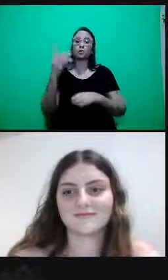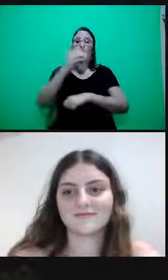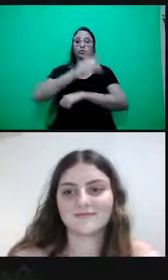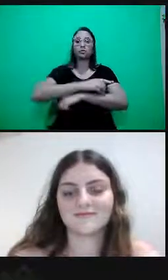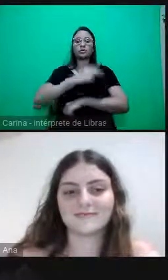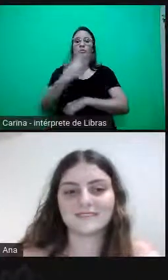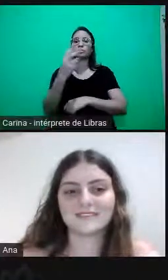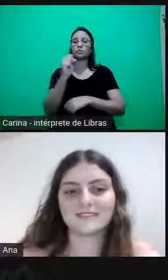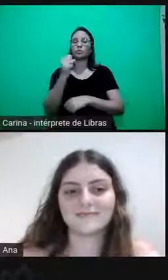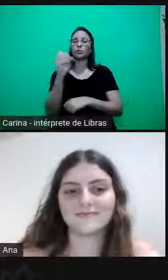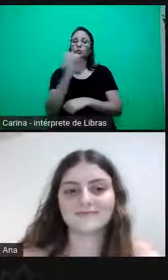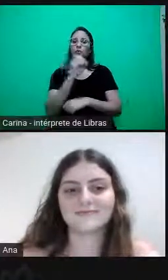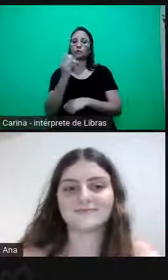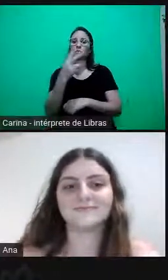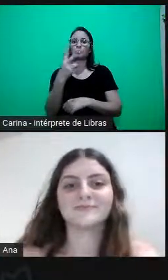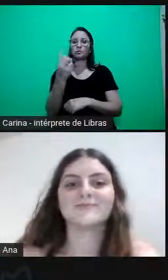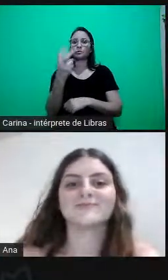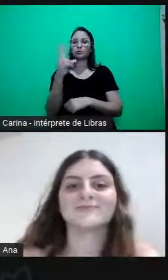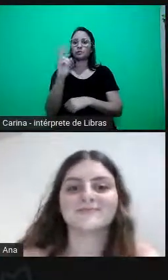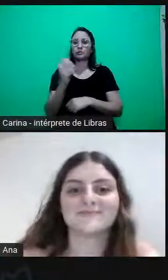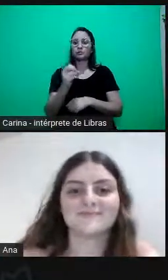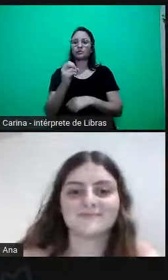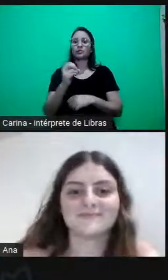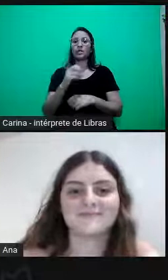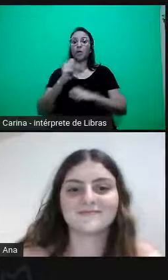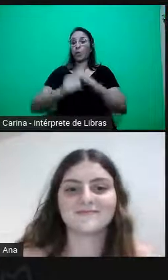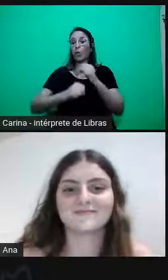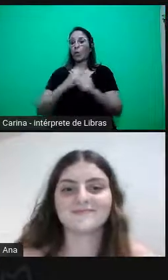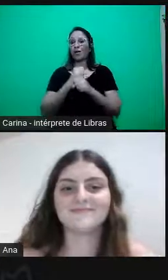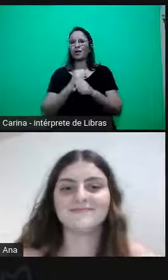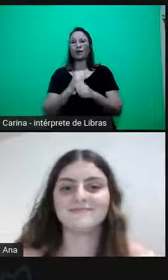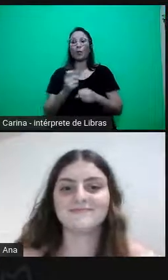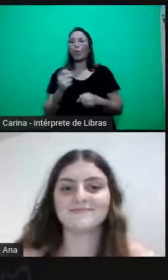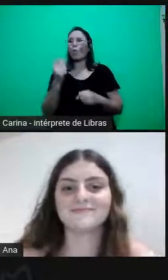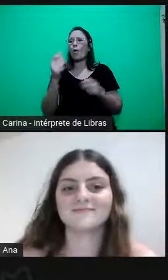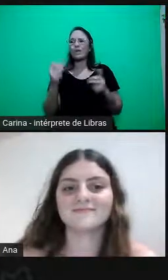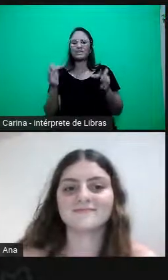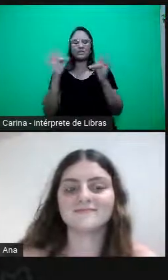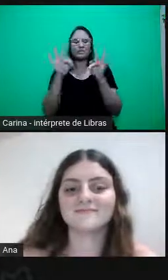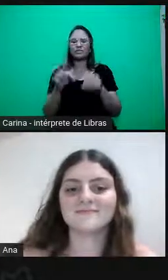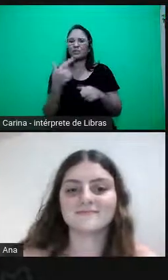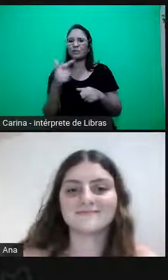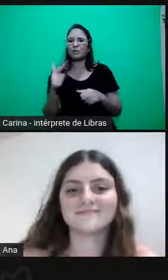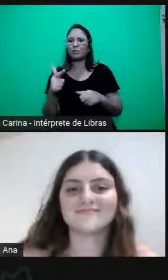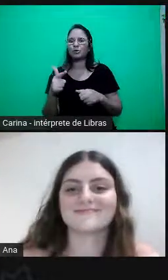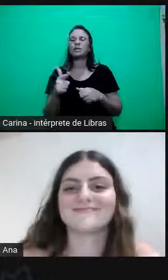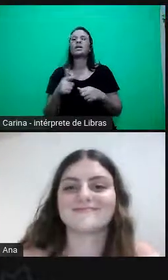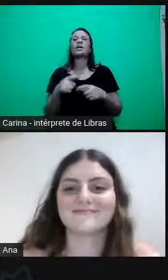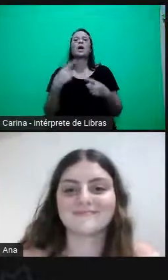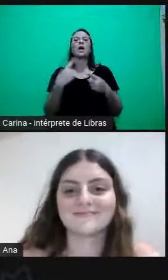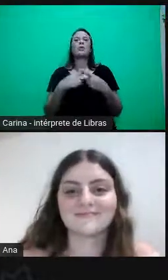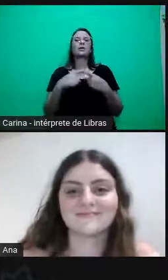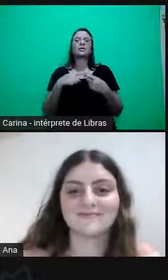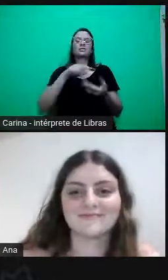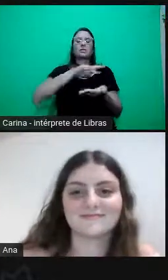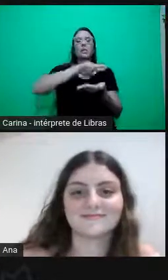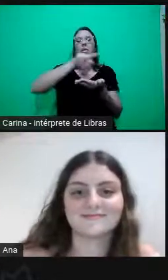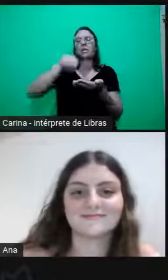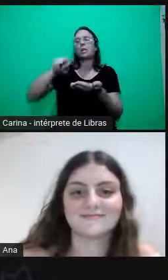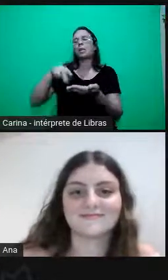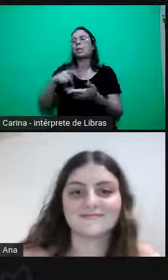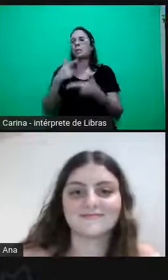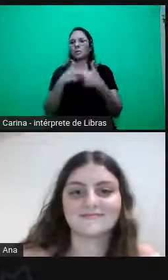aquele ano interminável e inesquecível por inúmeras razões, que acabou ontem,